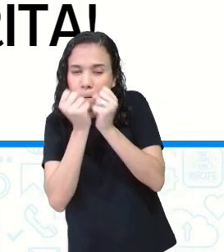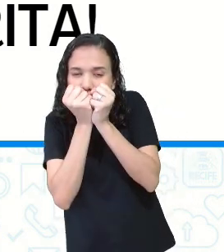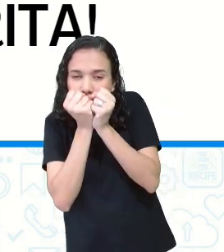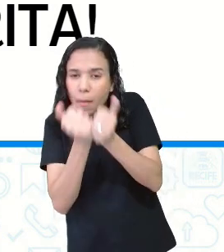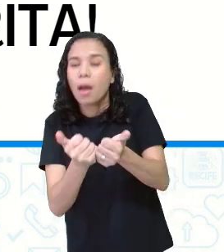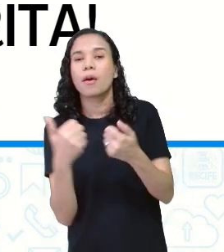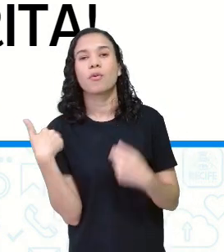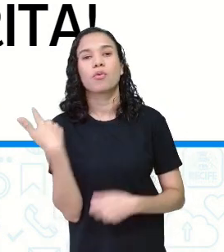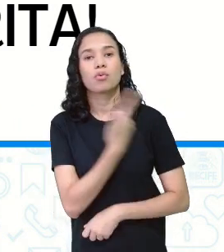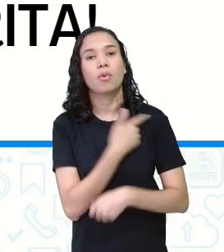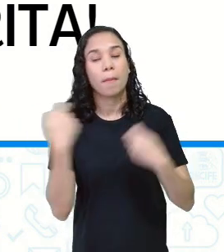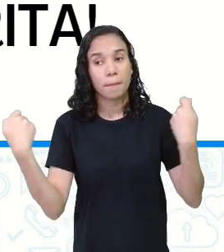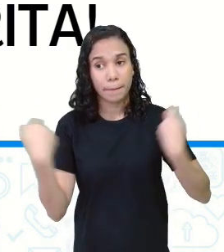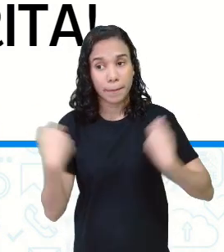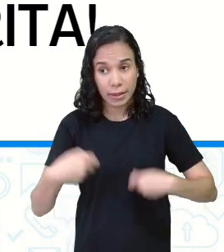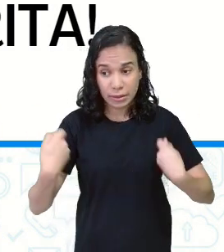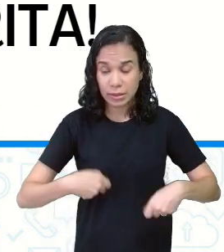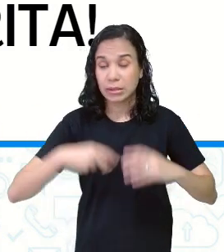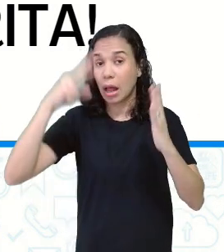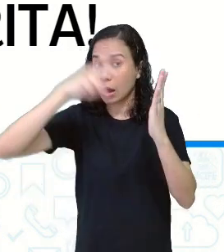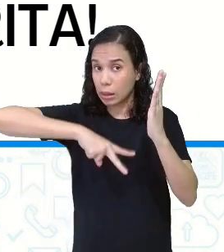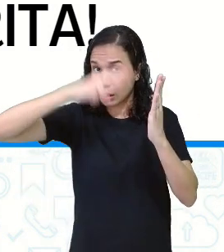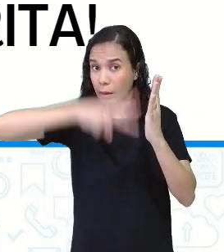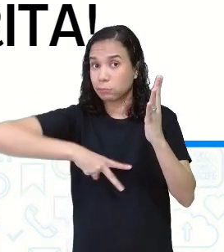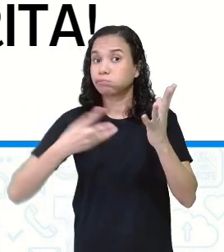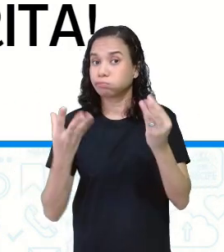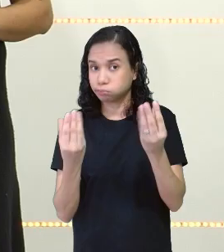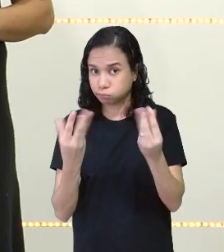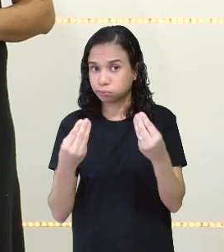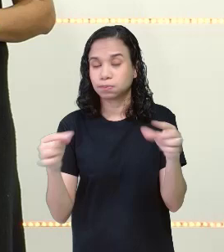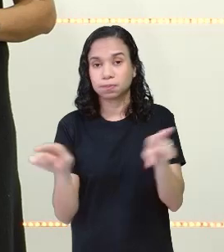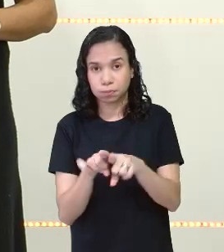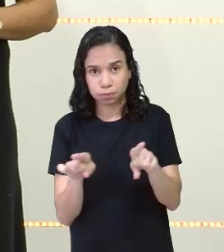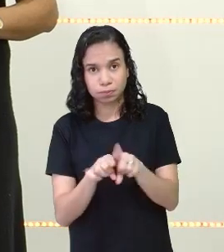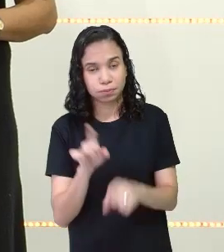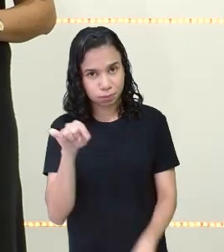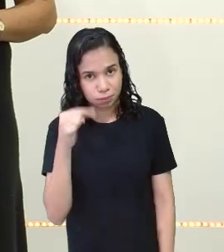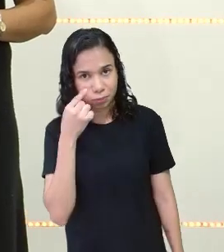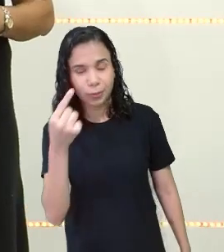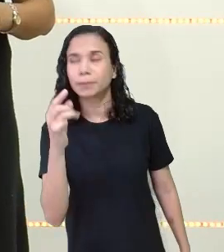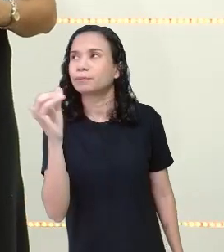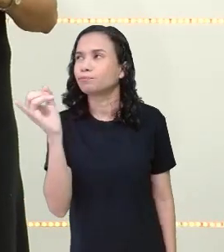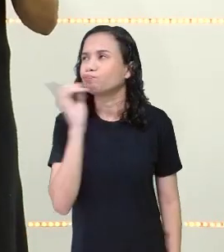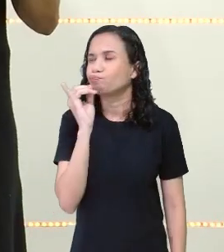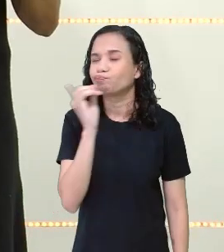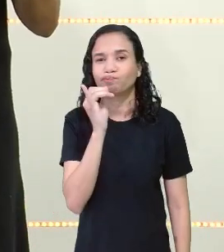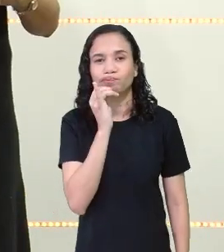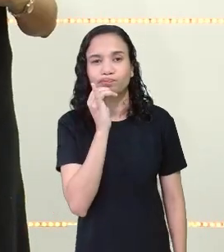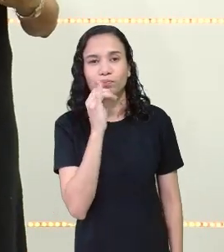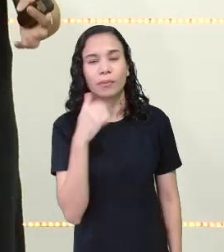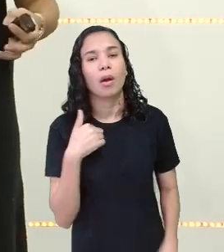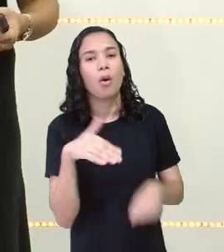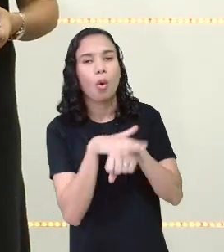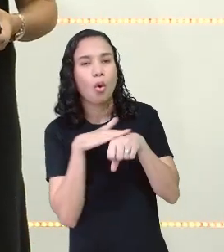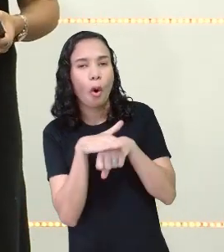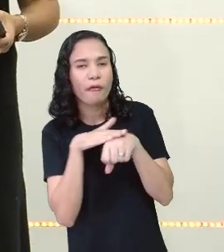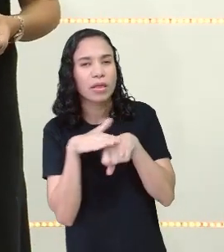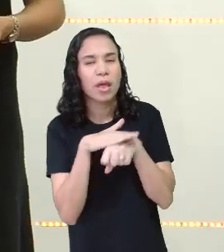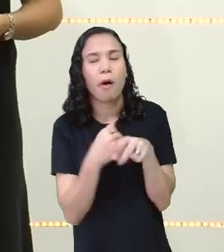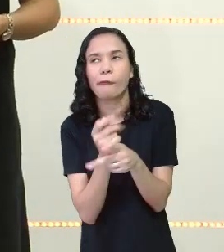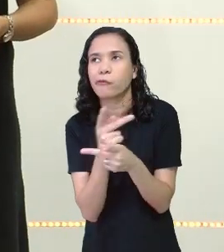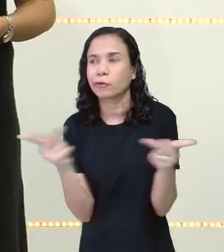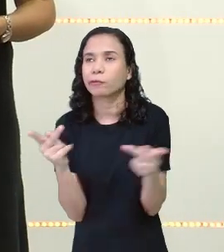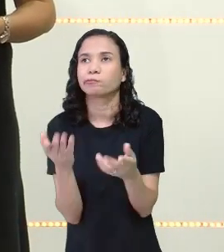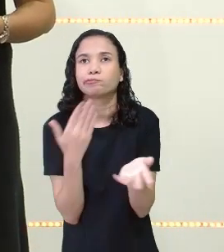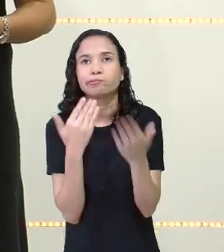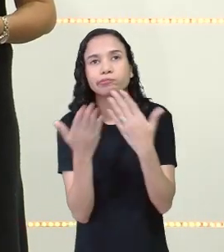a gente precisa ler bastante, não é assim? Exemplo aqui, eu estou conversando com vocês.